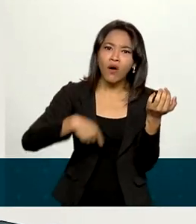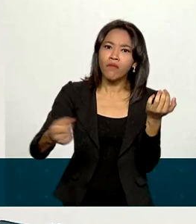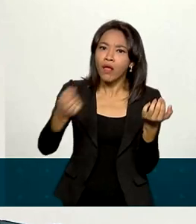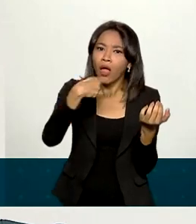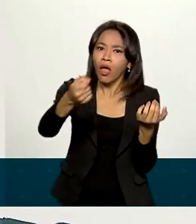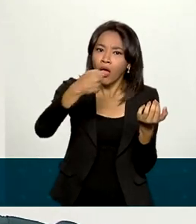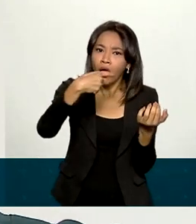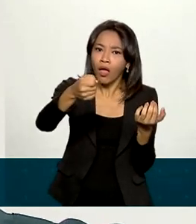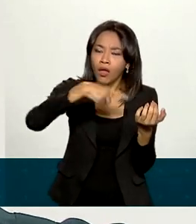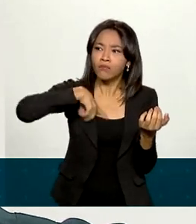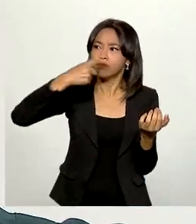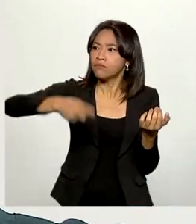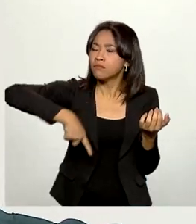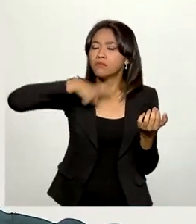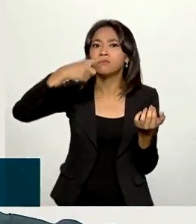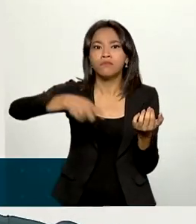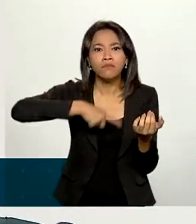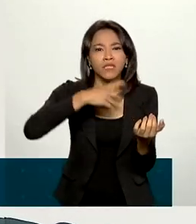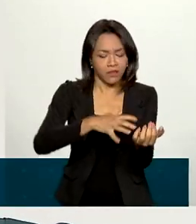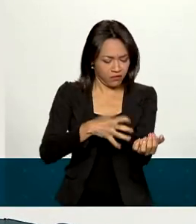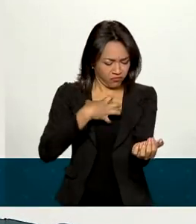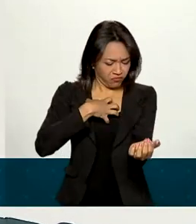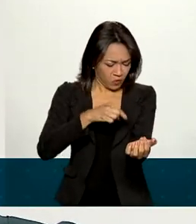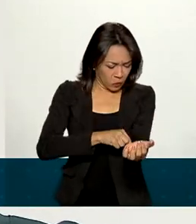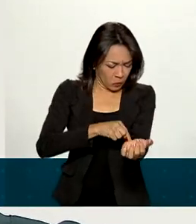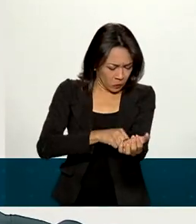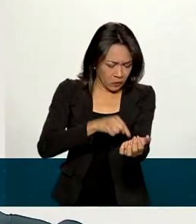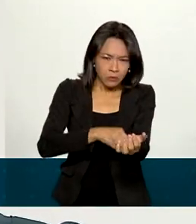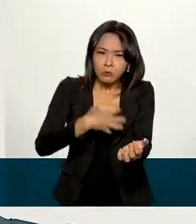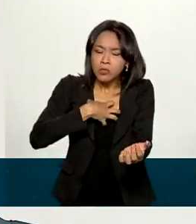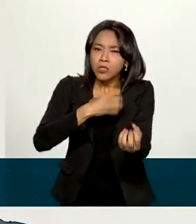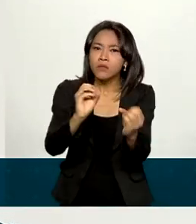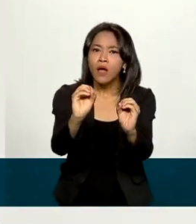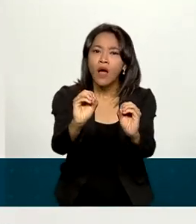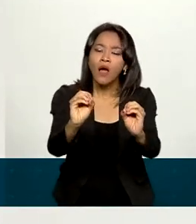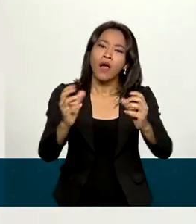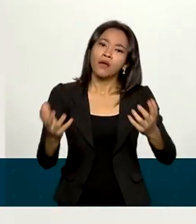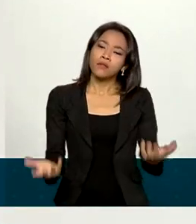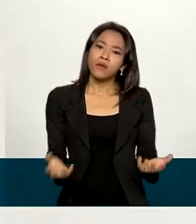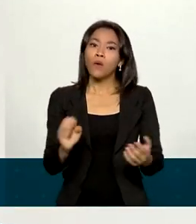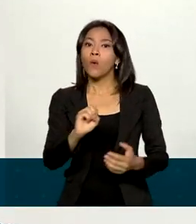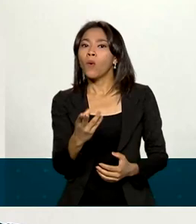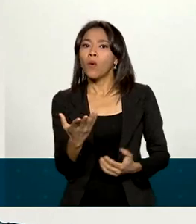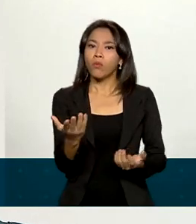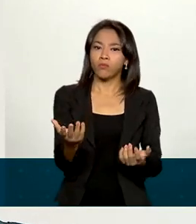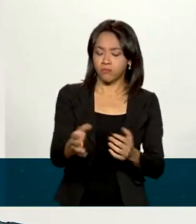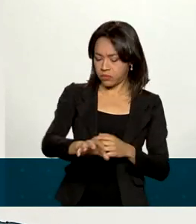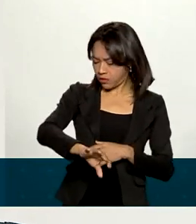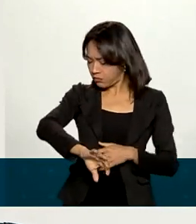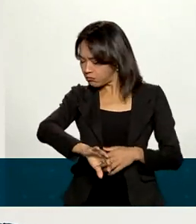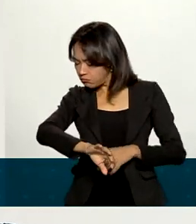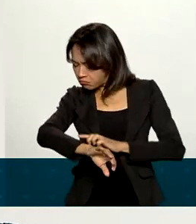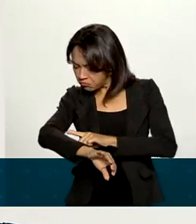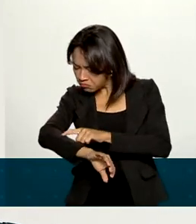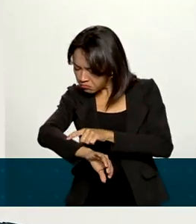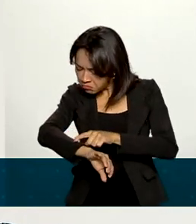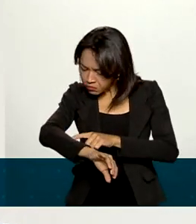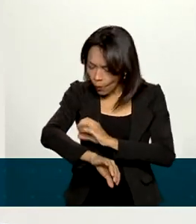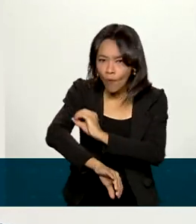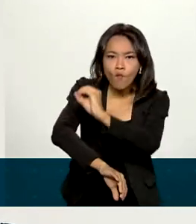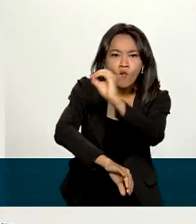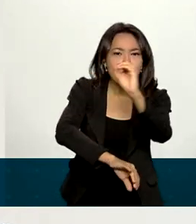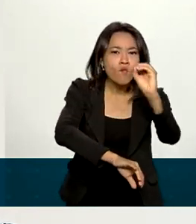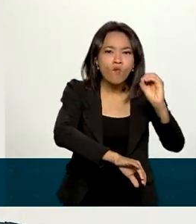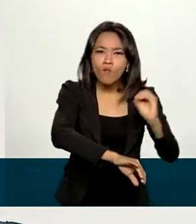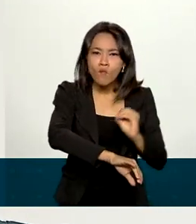medicações, que aparece uma dormência. Ou então, uma área da pele que pode até não ter lesão,